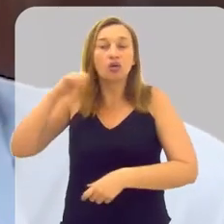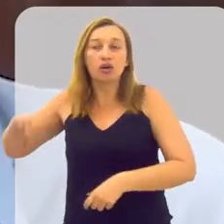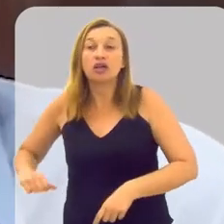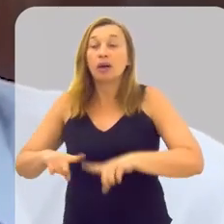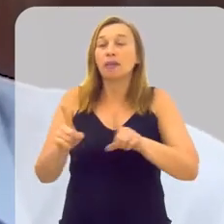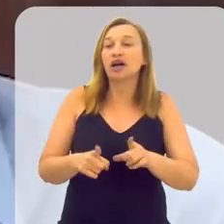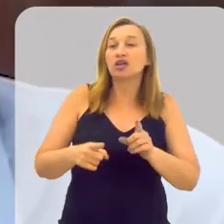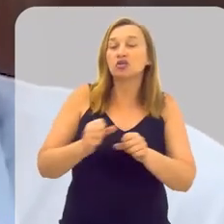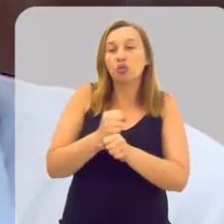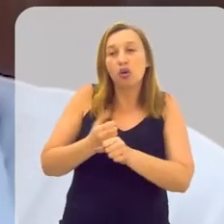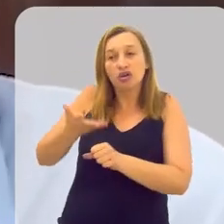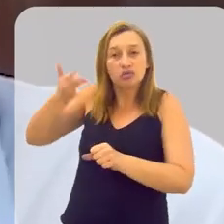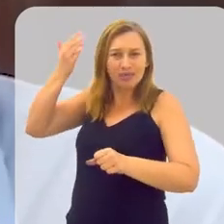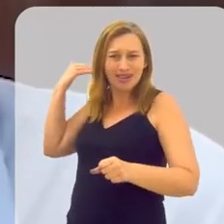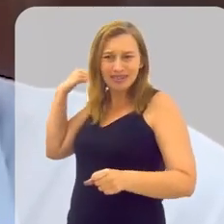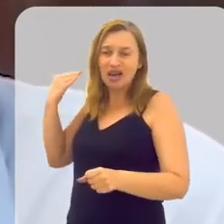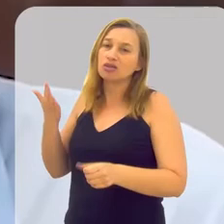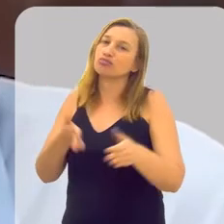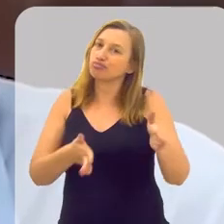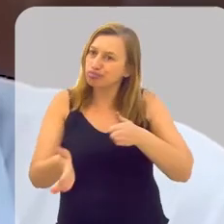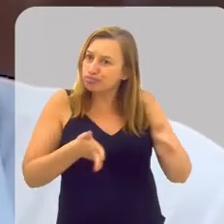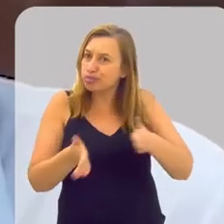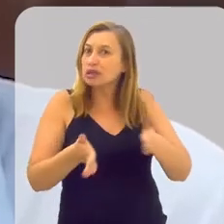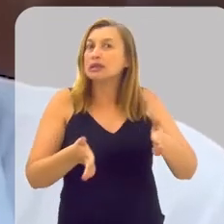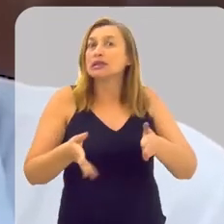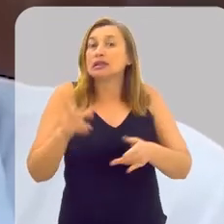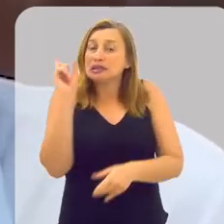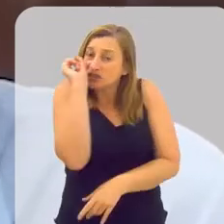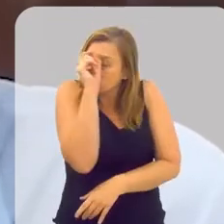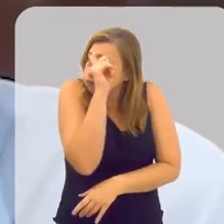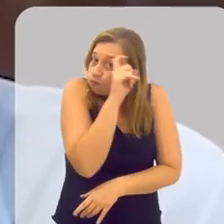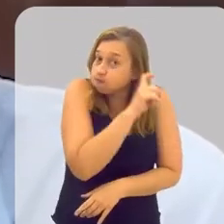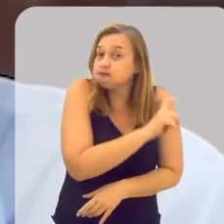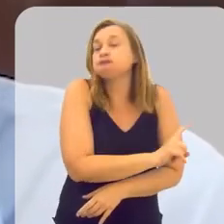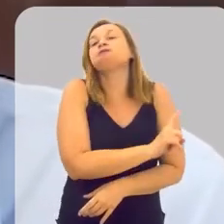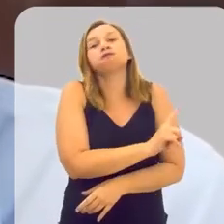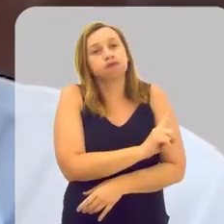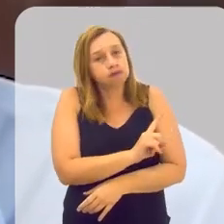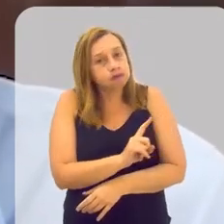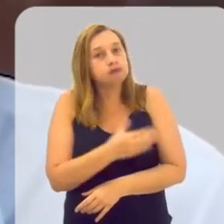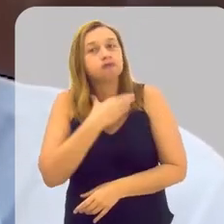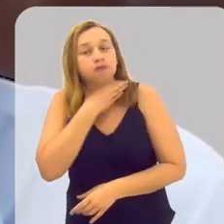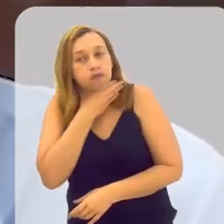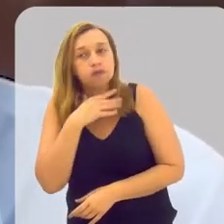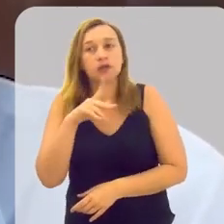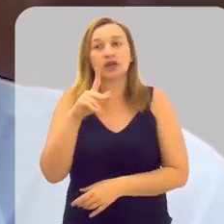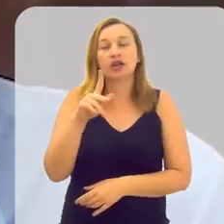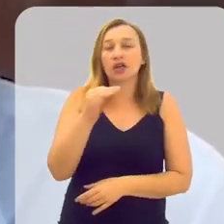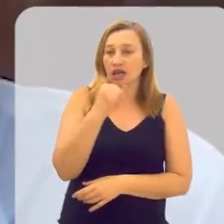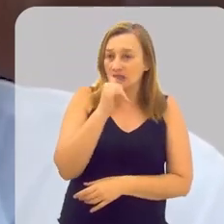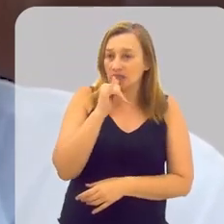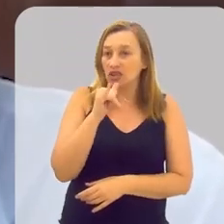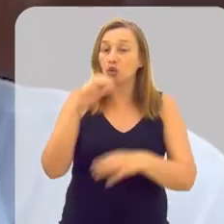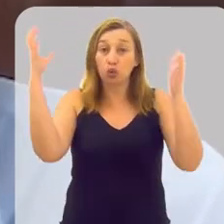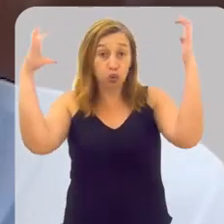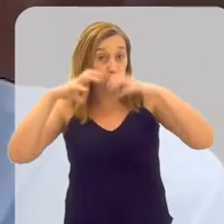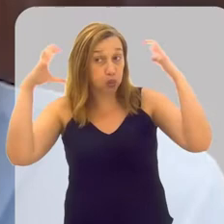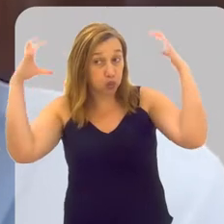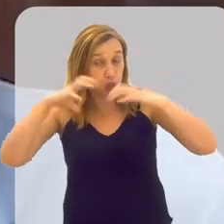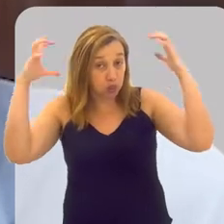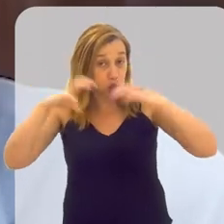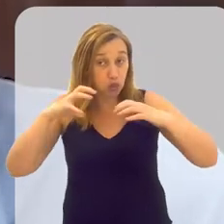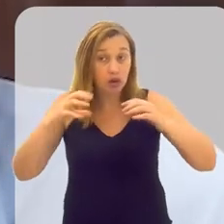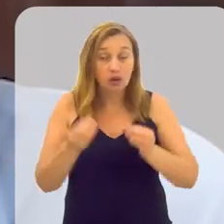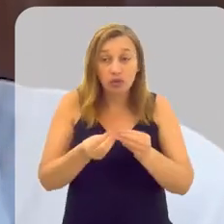guerra da Ucrânia, mas ano passado a gente passou por um período muito intenso de crise energética relacionada à parte de